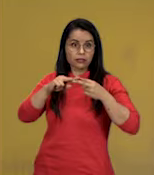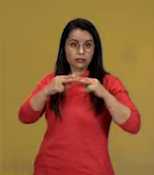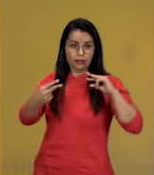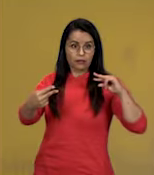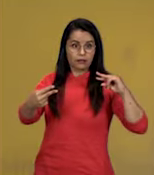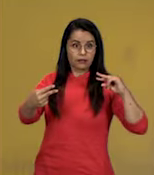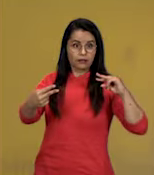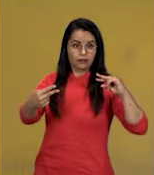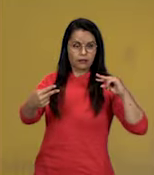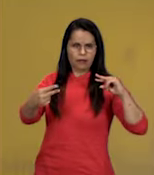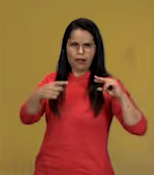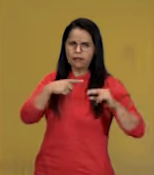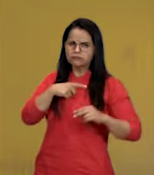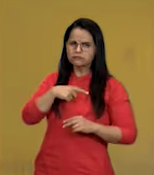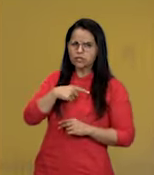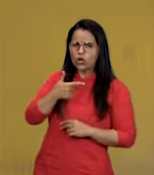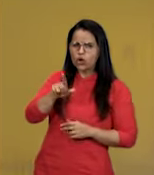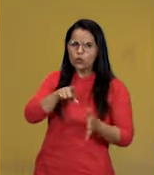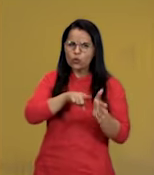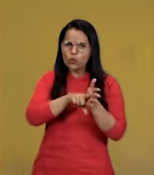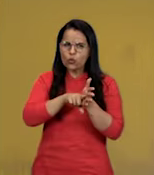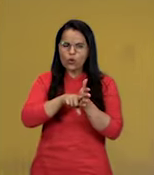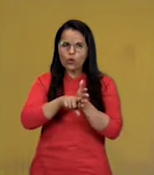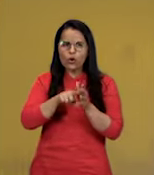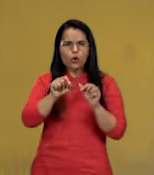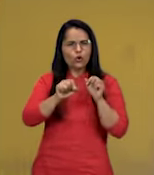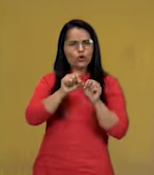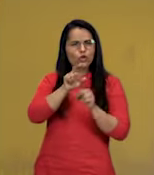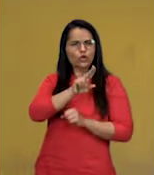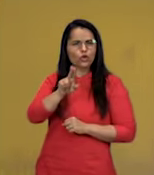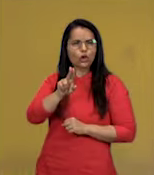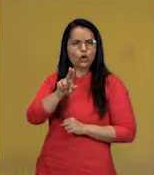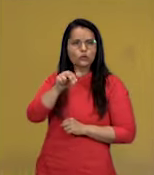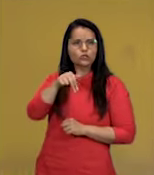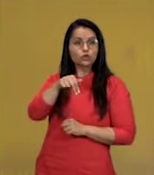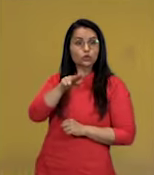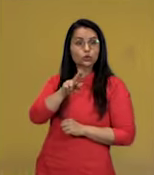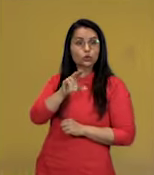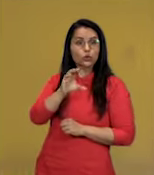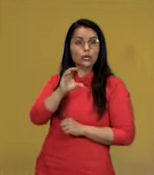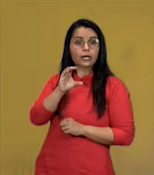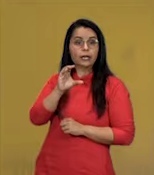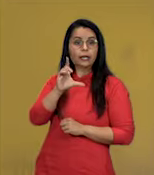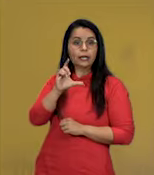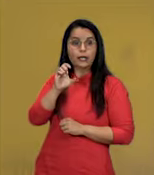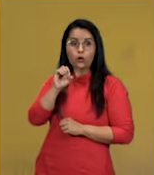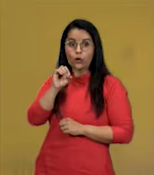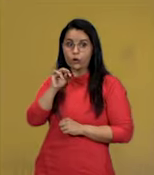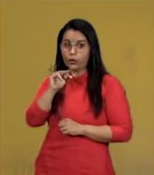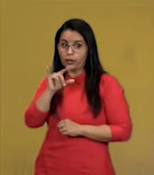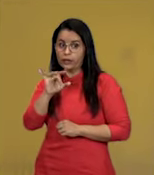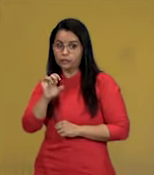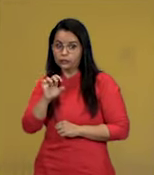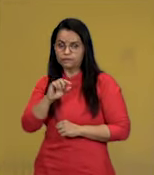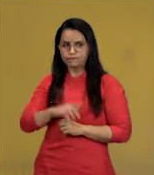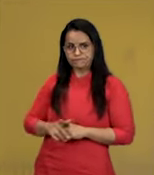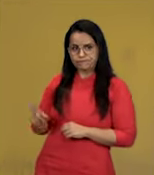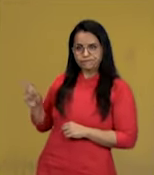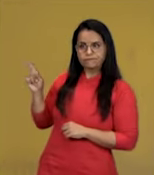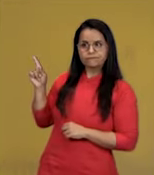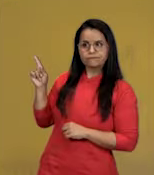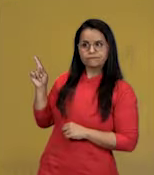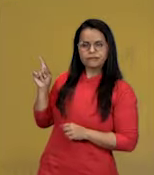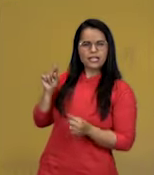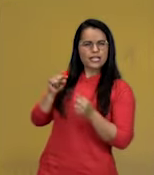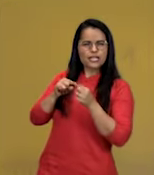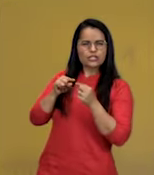Alguns autores vão chamar também essa estrutura de nucleóide. Esse tipo de